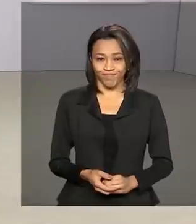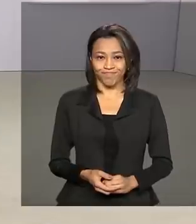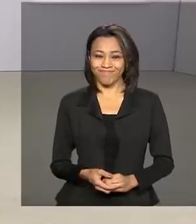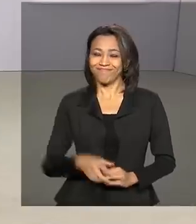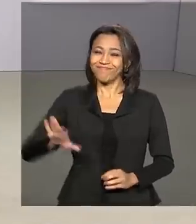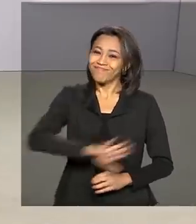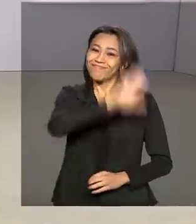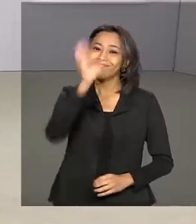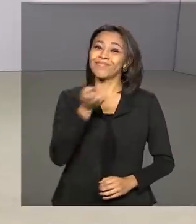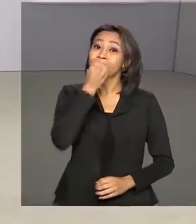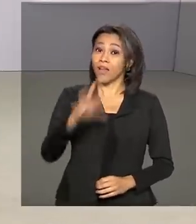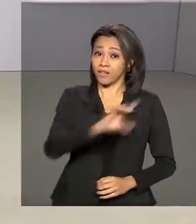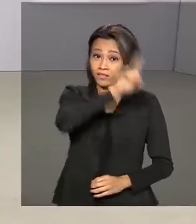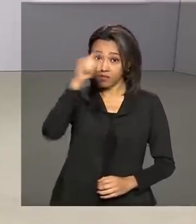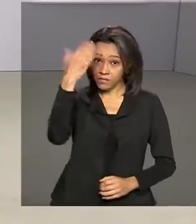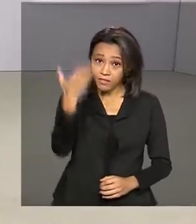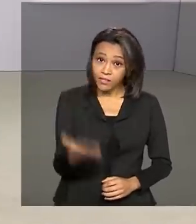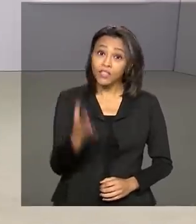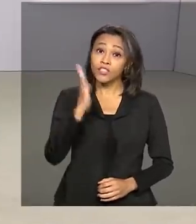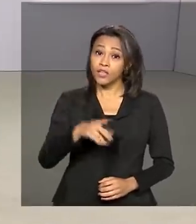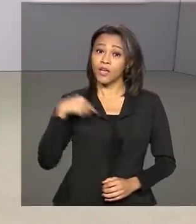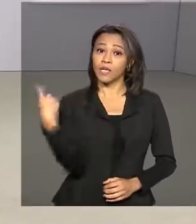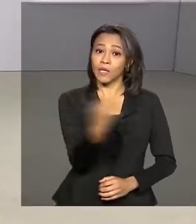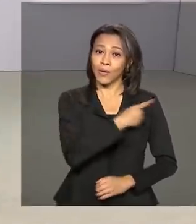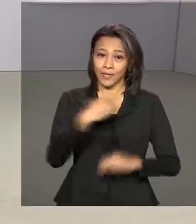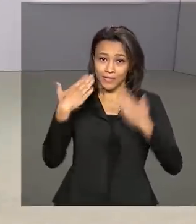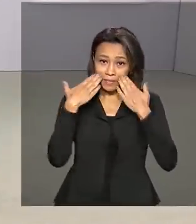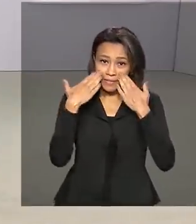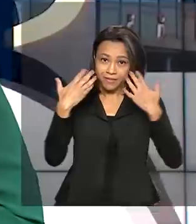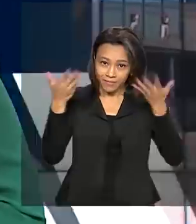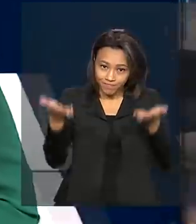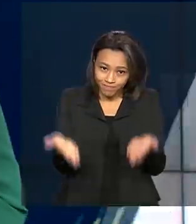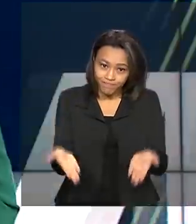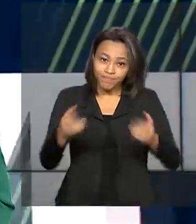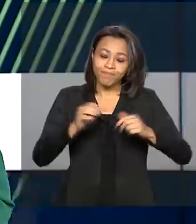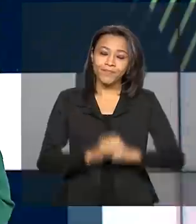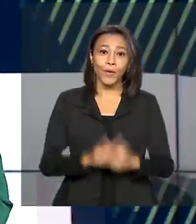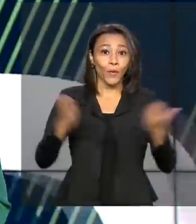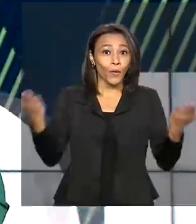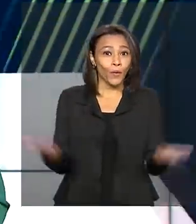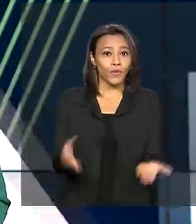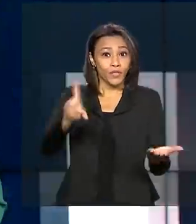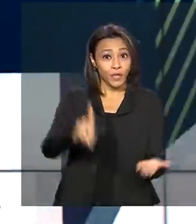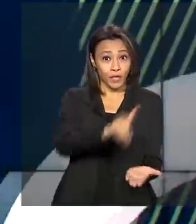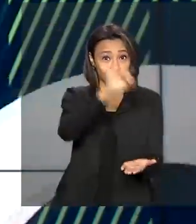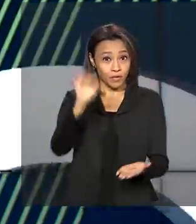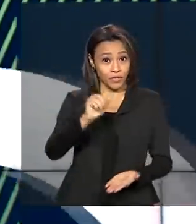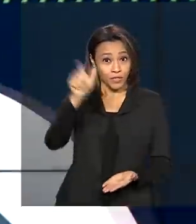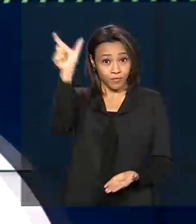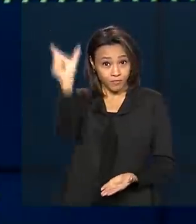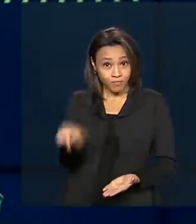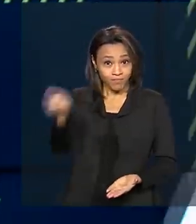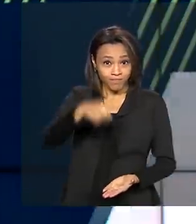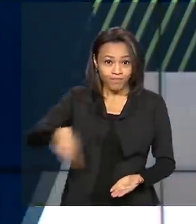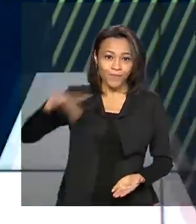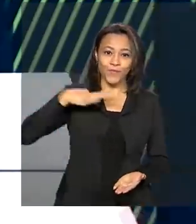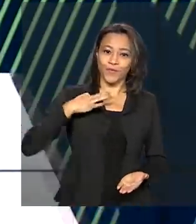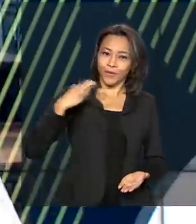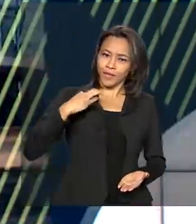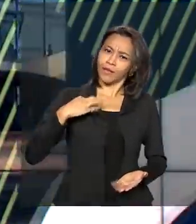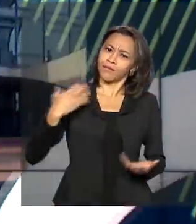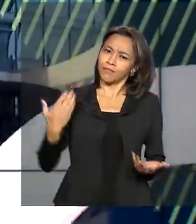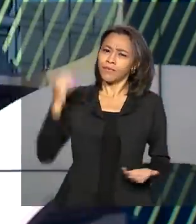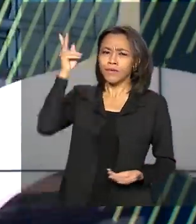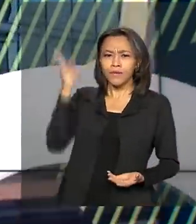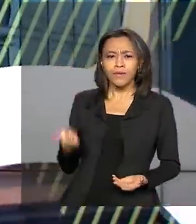Olá, bom dia para você. Já estamos no ar com o Governo Agora. Hoje é dia do voluntariado e o presidente Jair